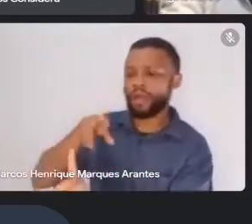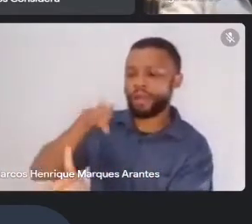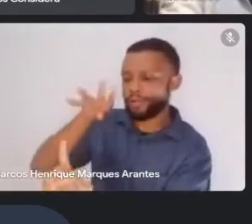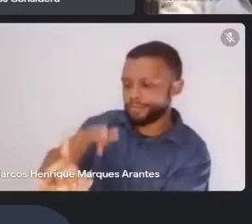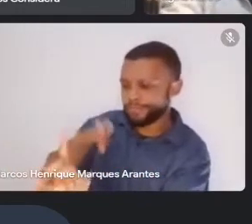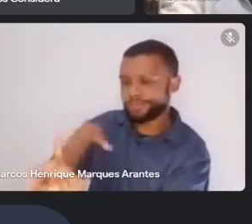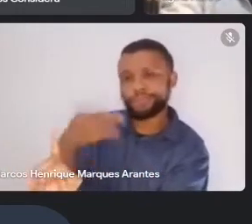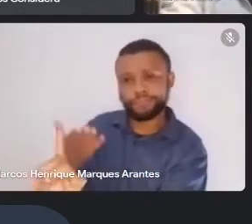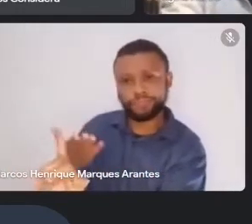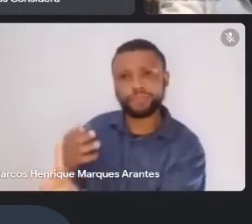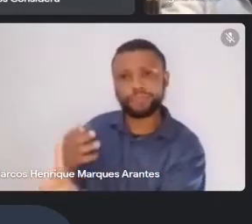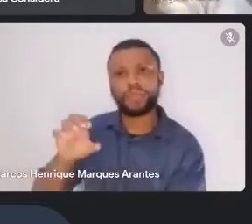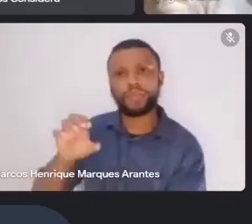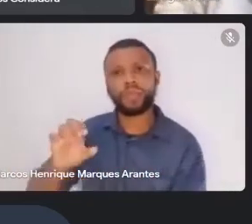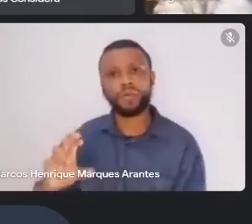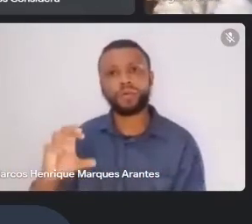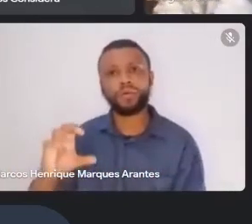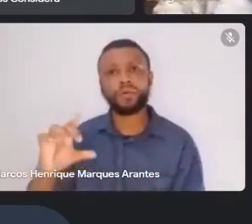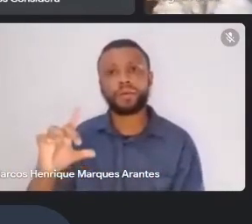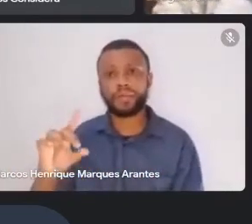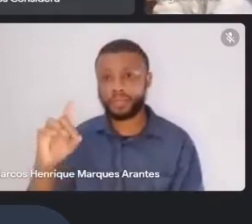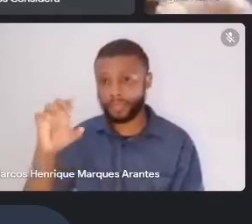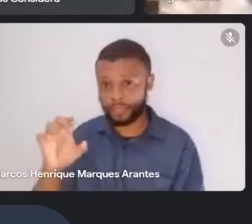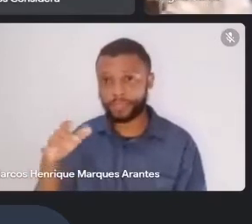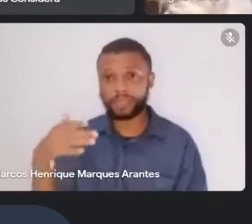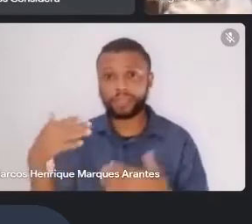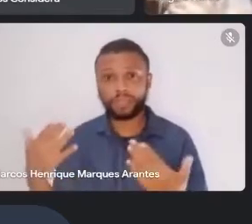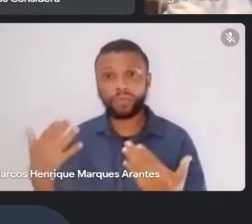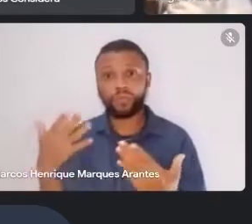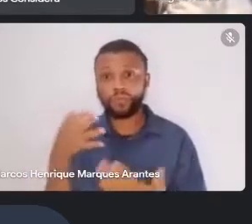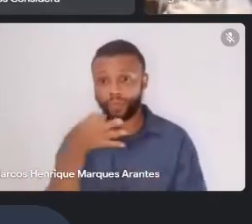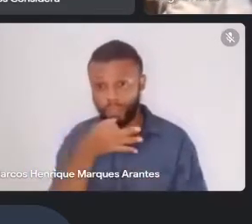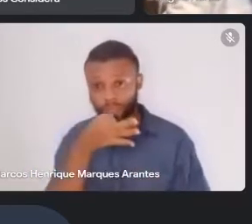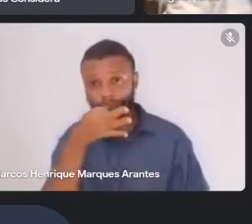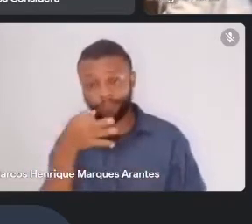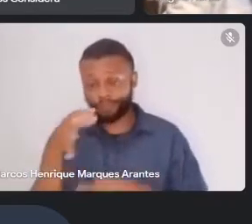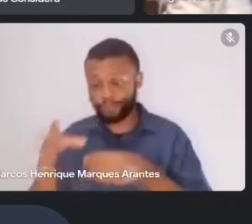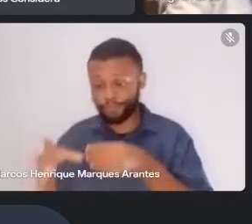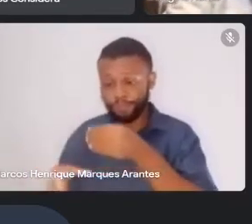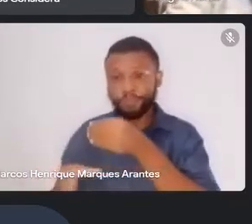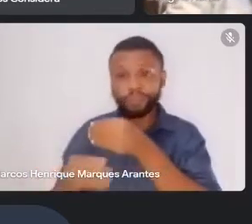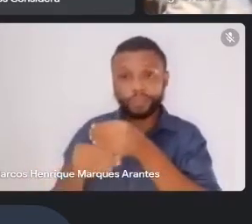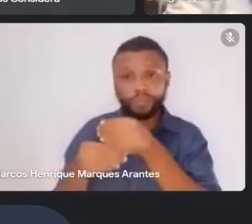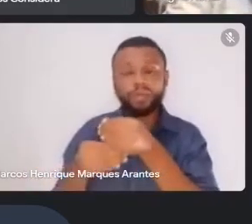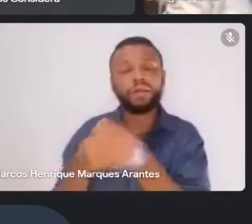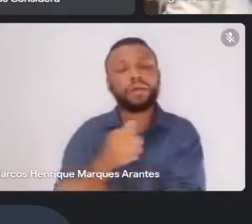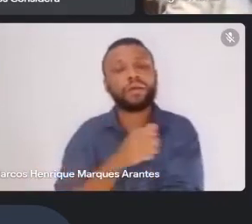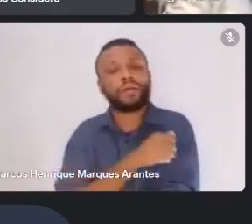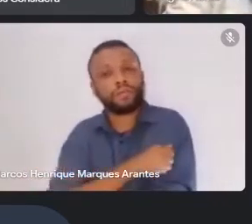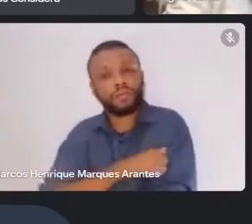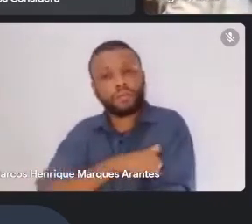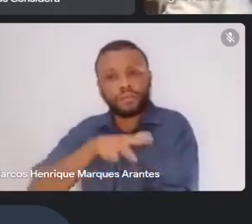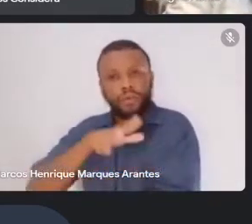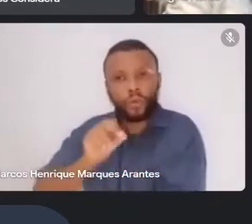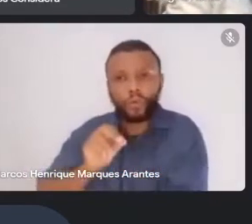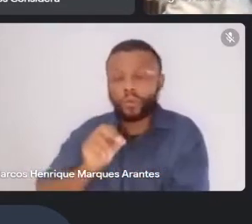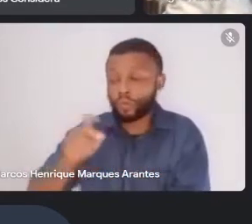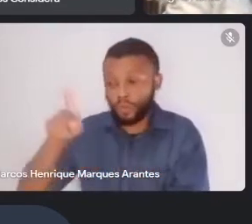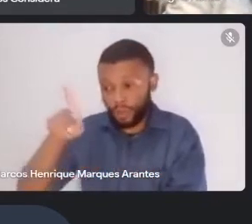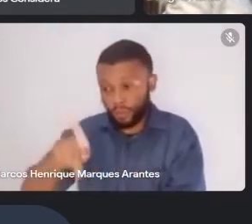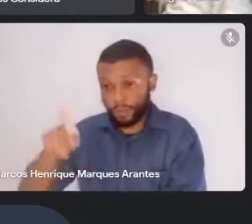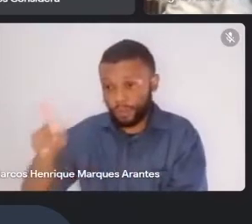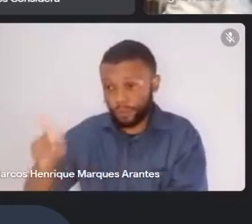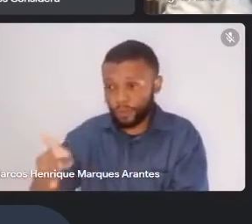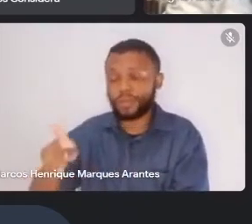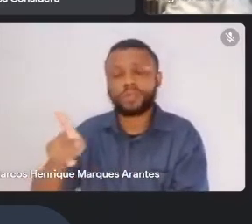nossa colocação perante aos estudantes e aos próprios professores desse